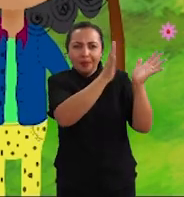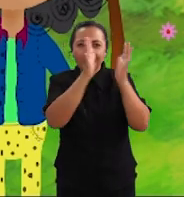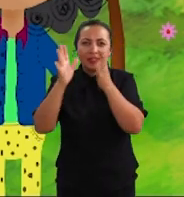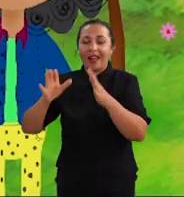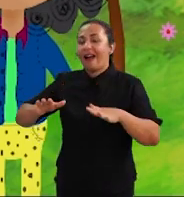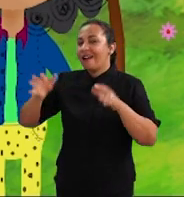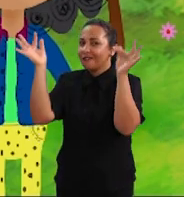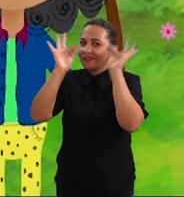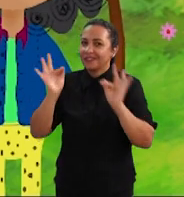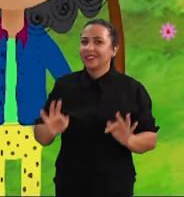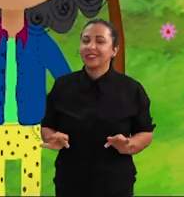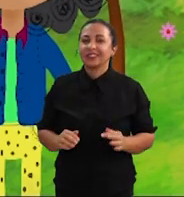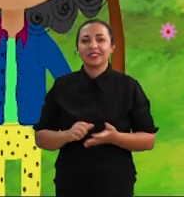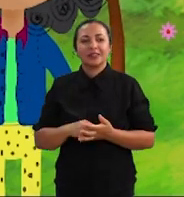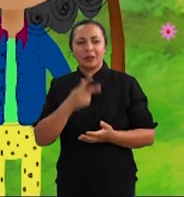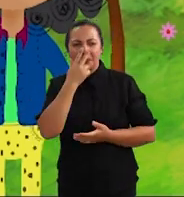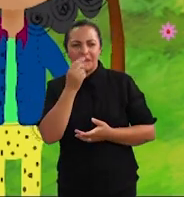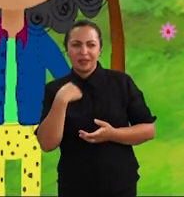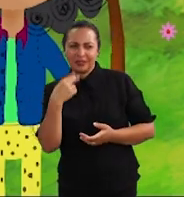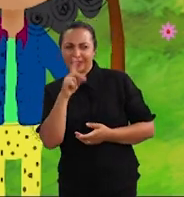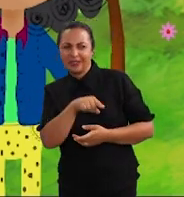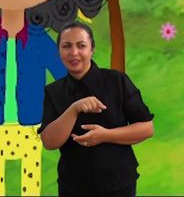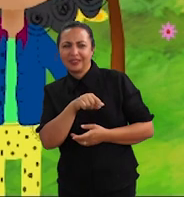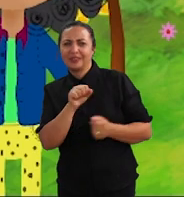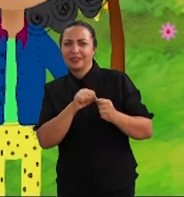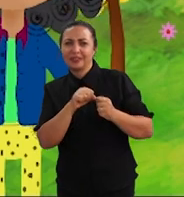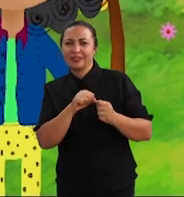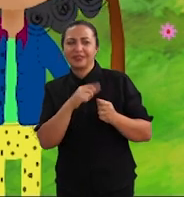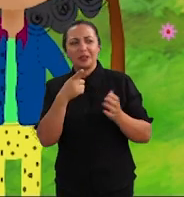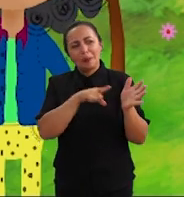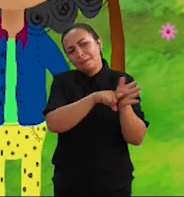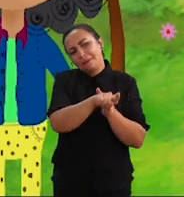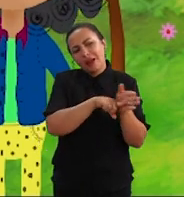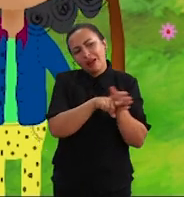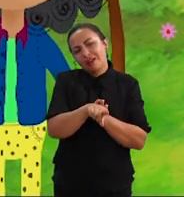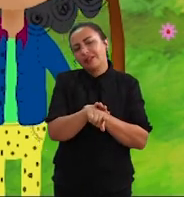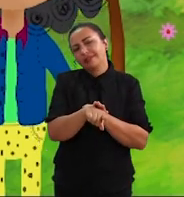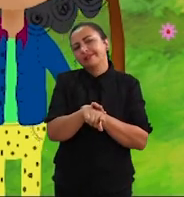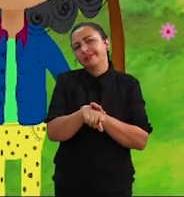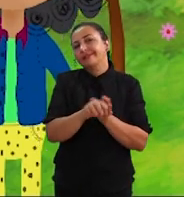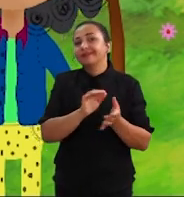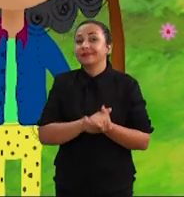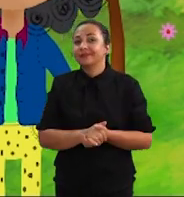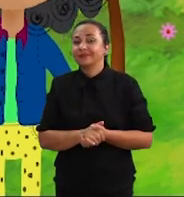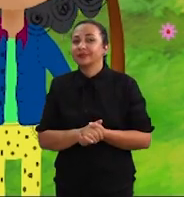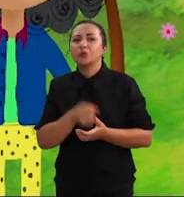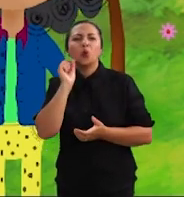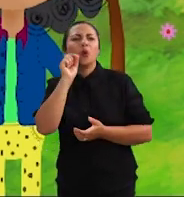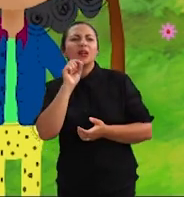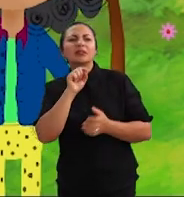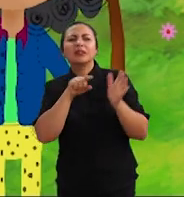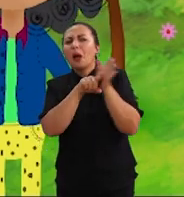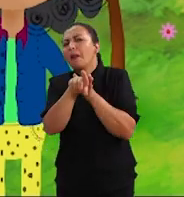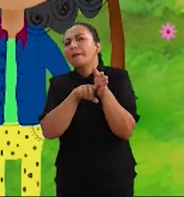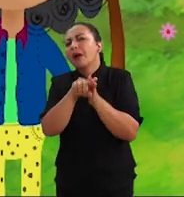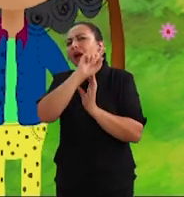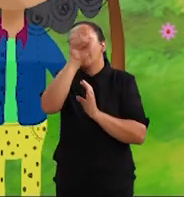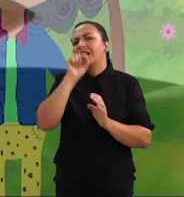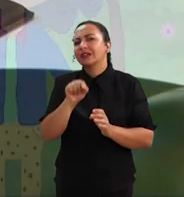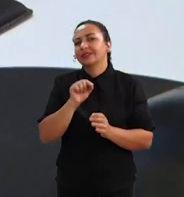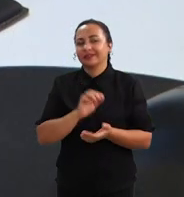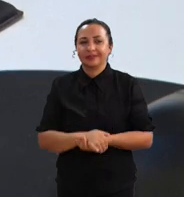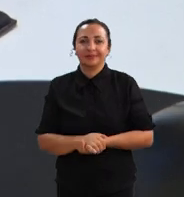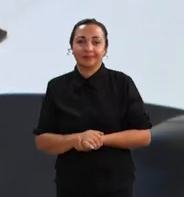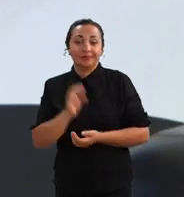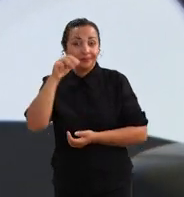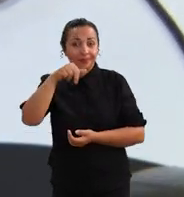felizes. Parece que eles estavam fazendo um atalho de pesquisa. O que será uma pesquisa?